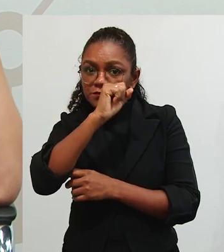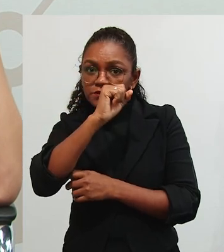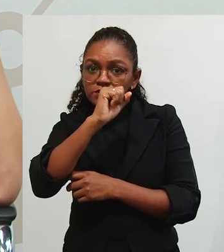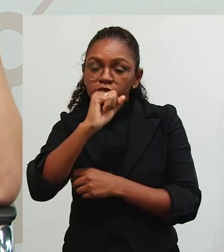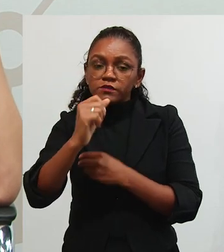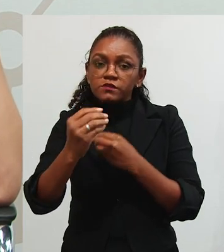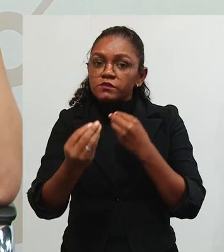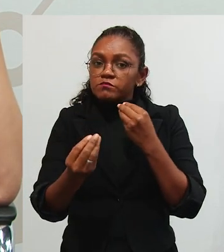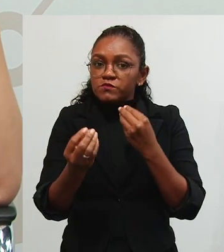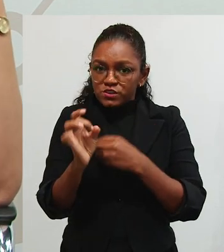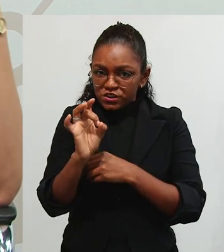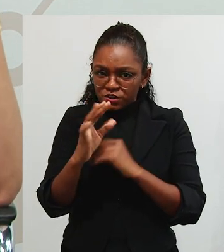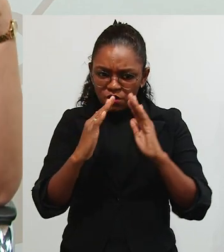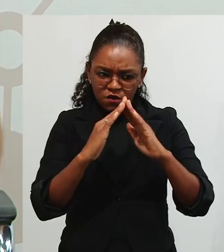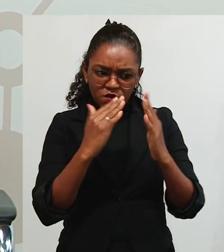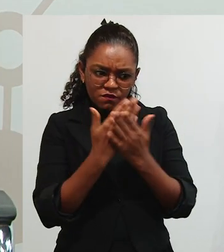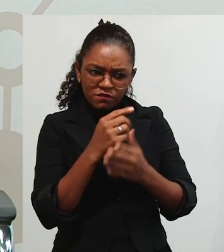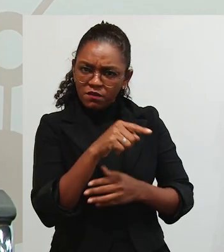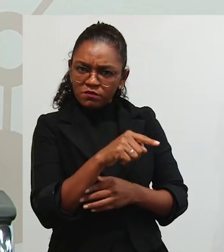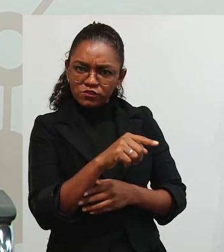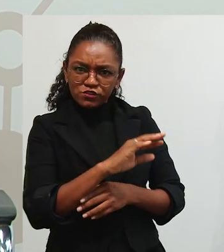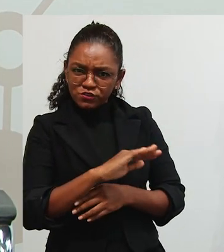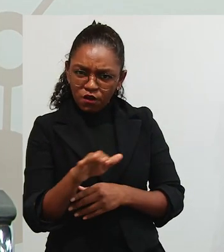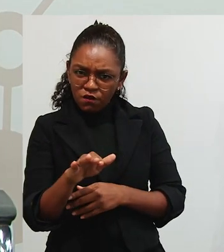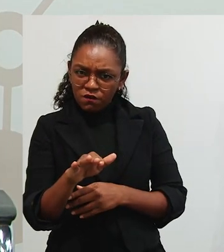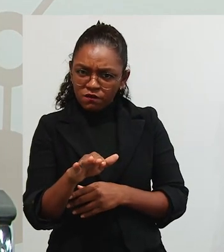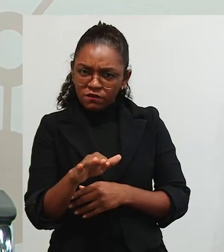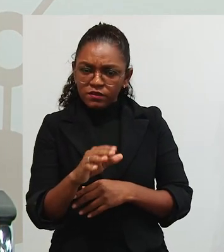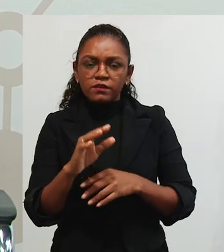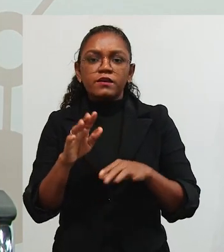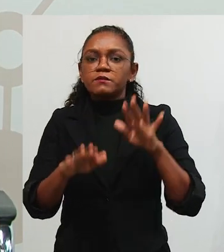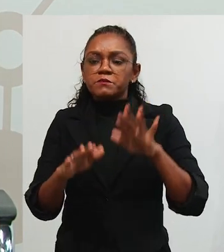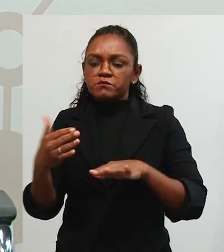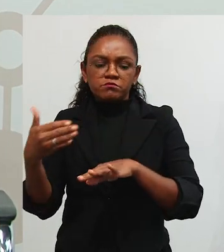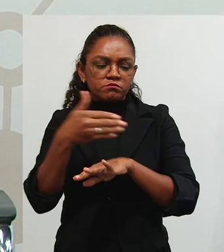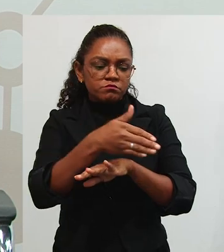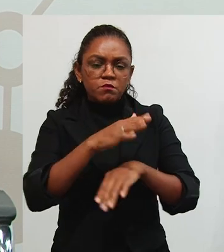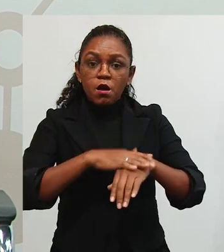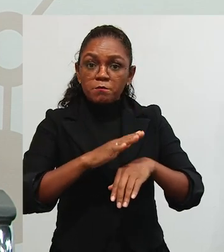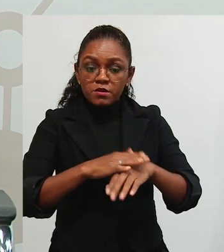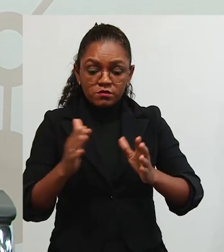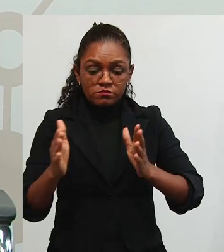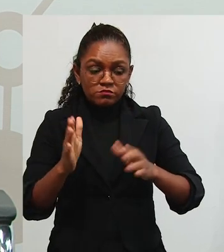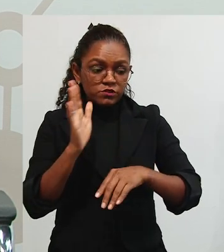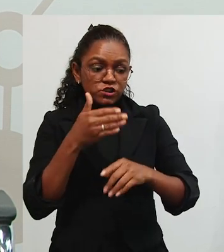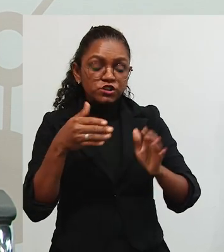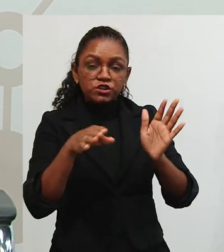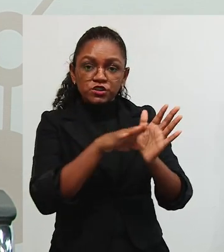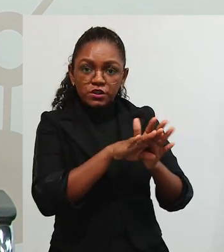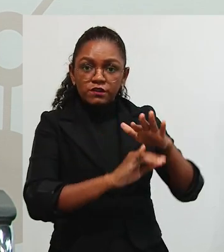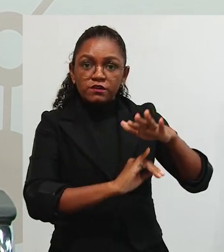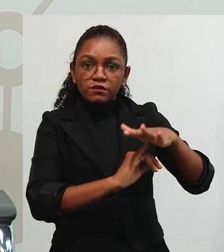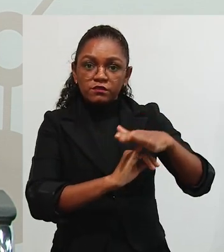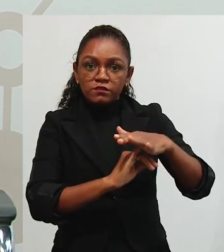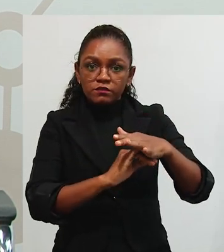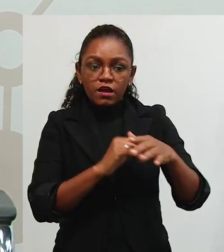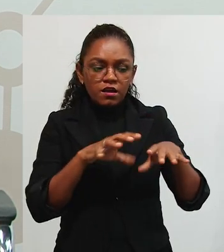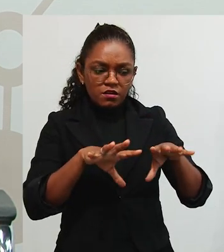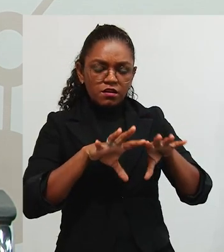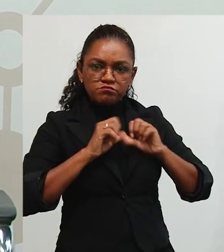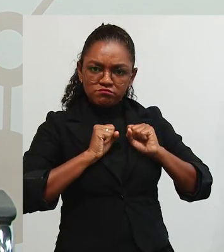aprendemos só lá na escola? Só a partir do momento que a gente entra na escola, nessa instituição, a gente